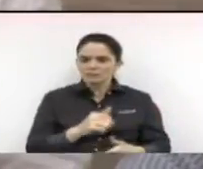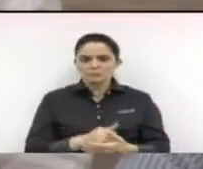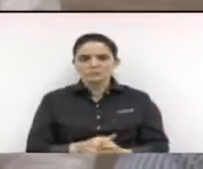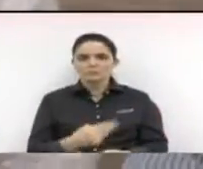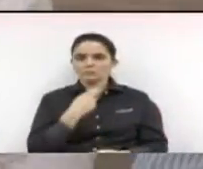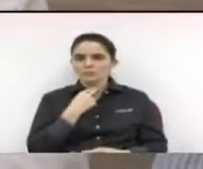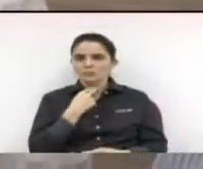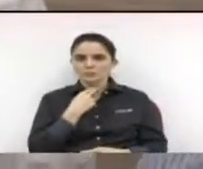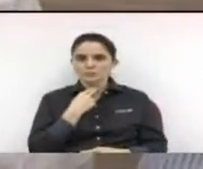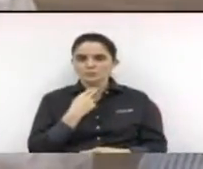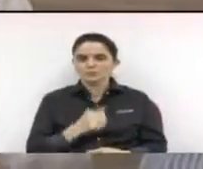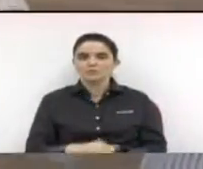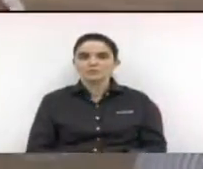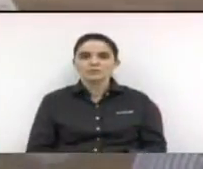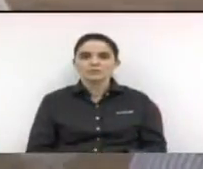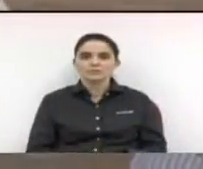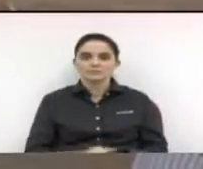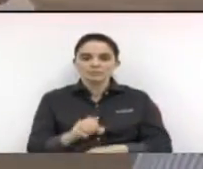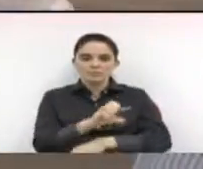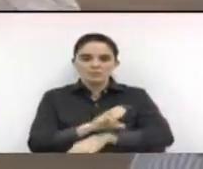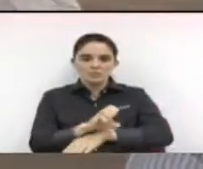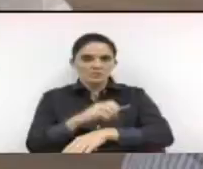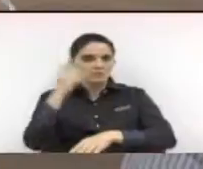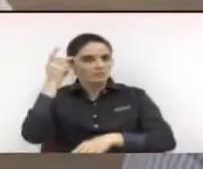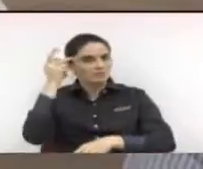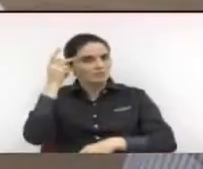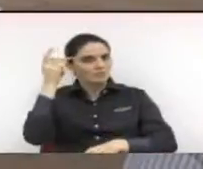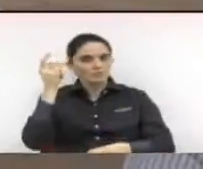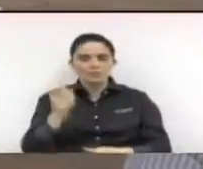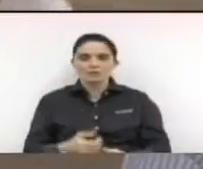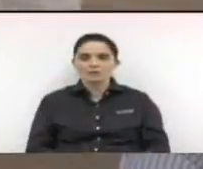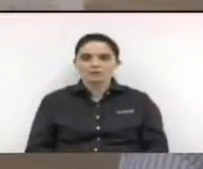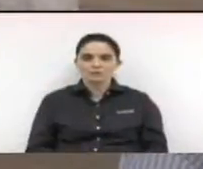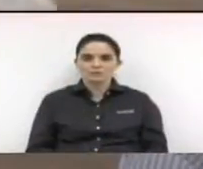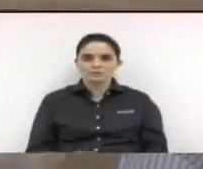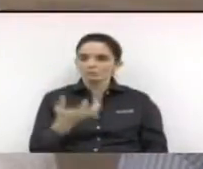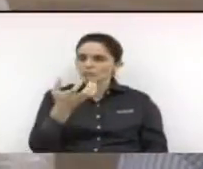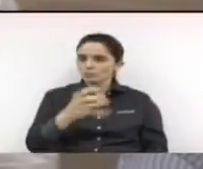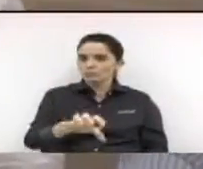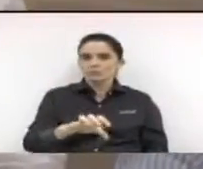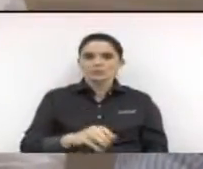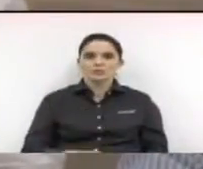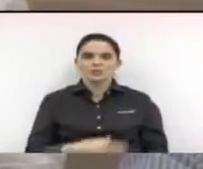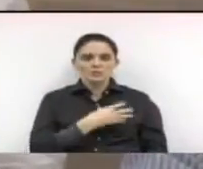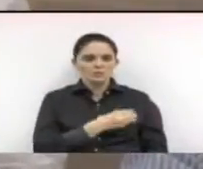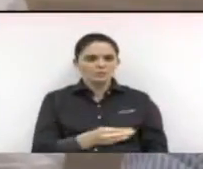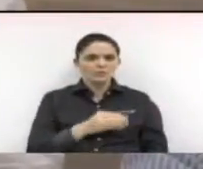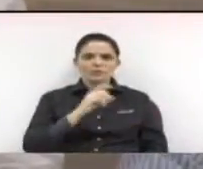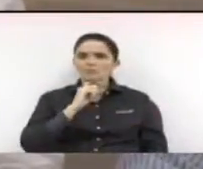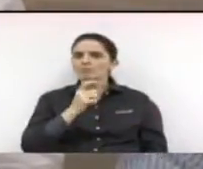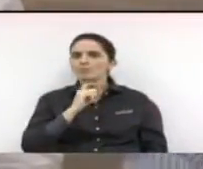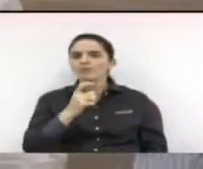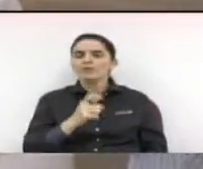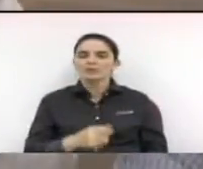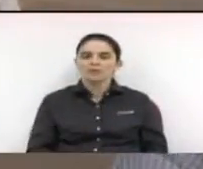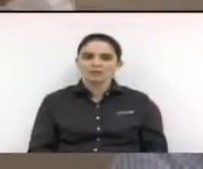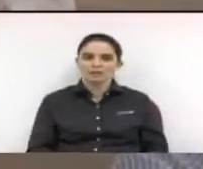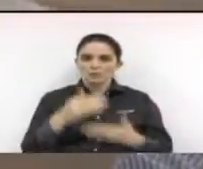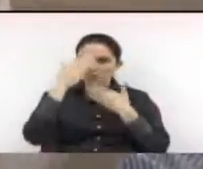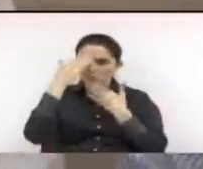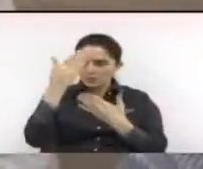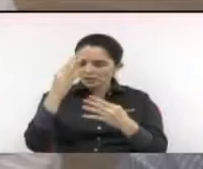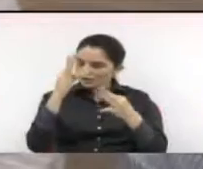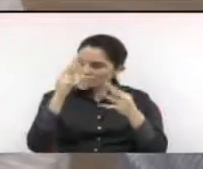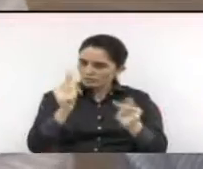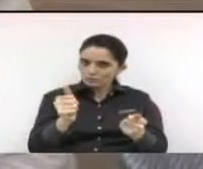do estado de São Paulo consequentemente não acontece com os nossos filhos e nem com o filho de ninguém muito obrigado a todos